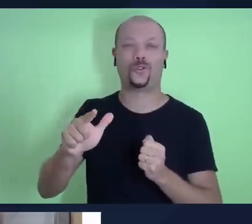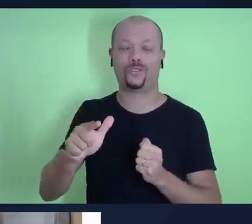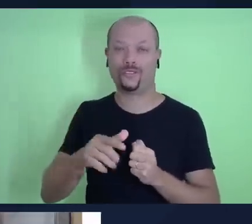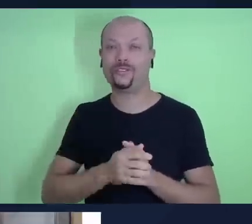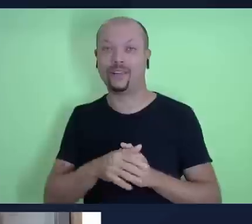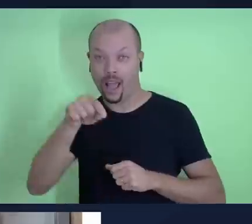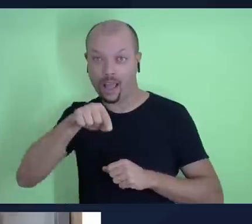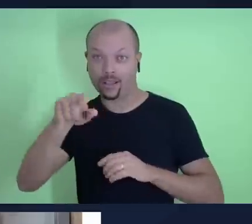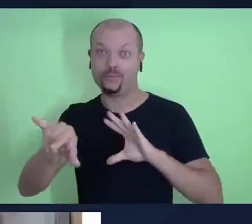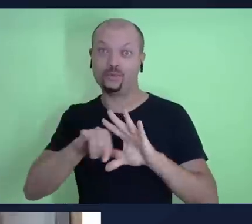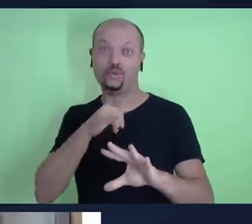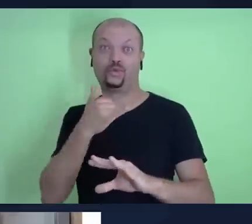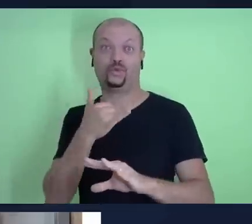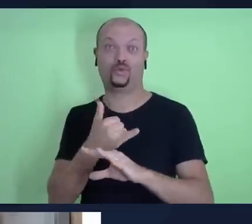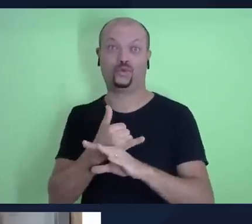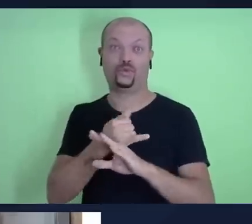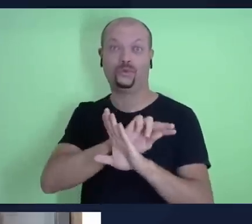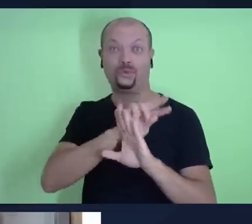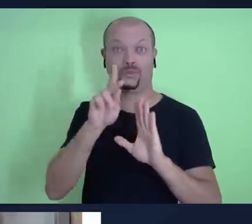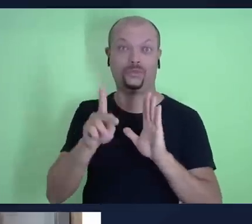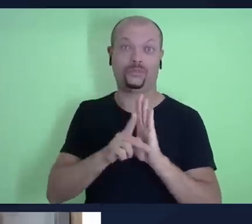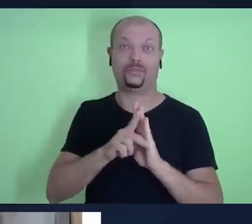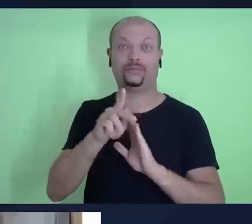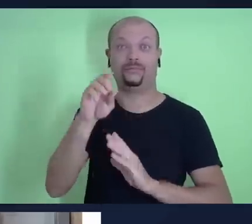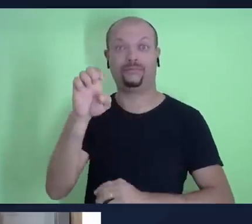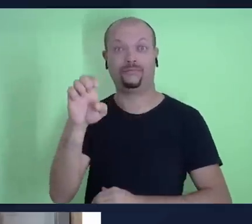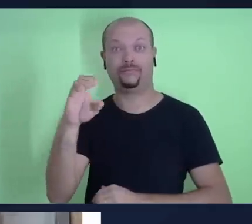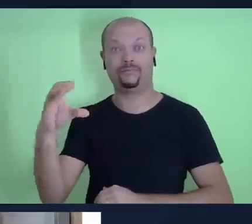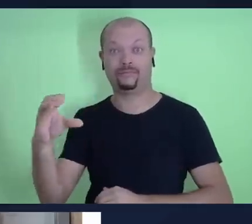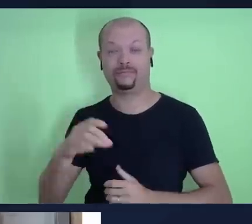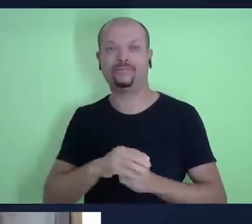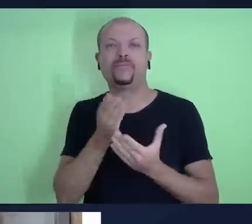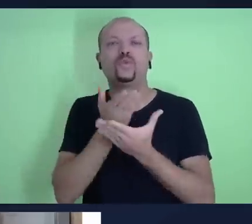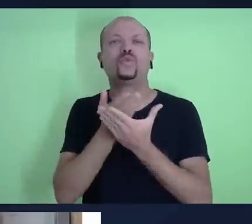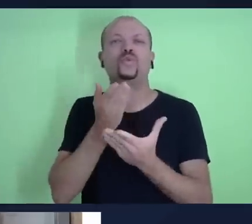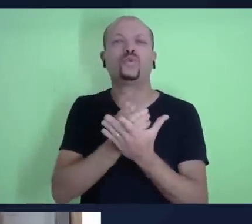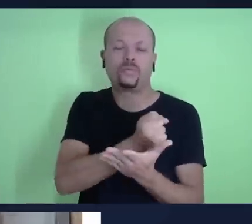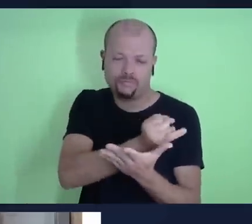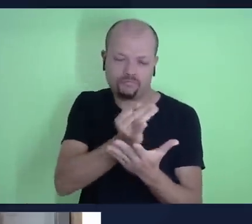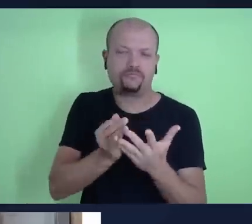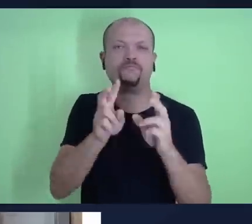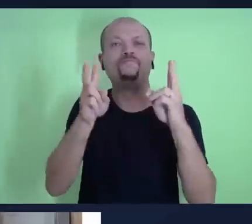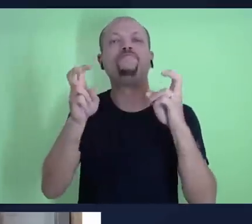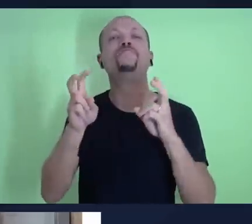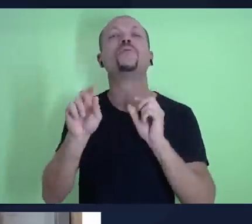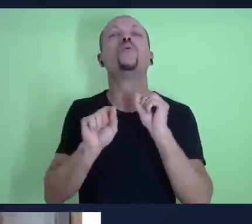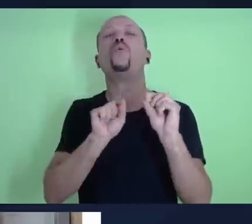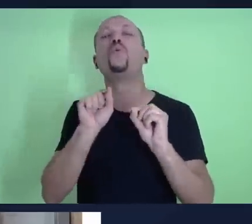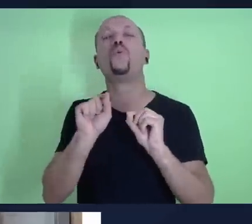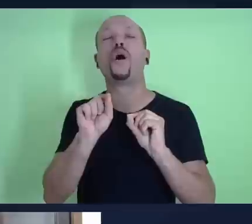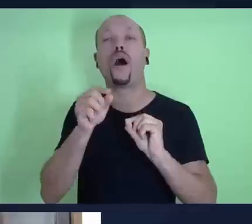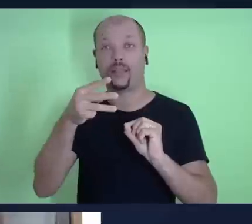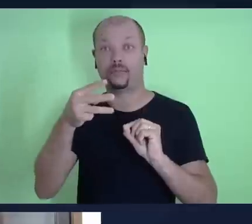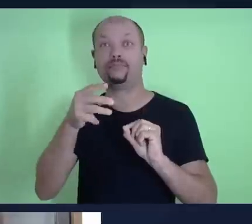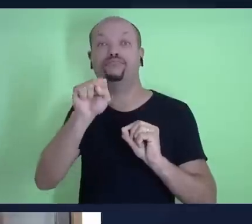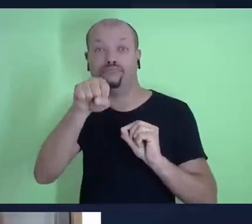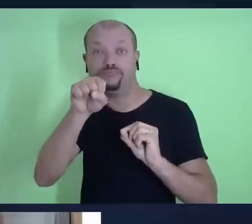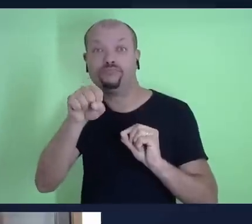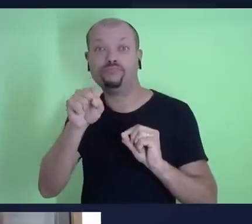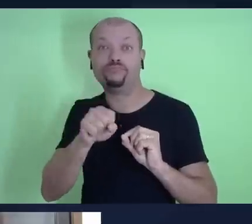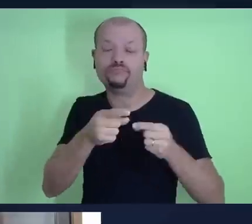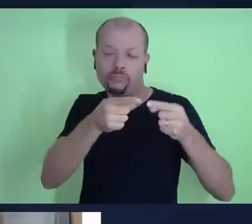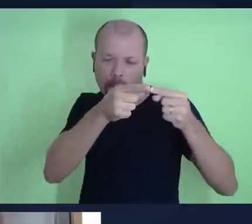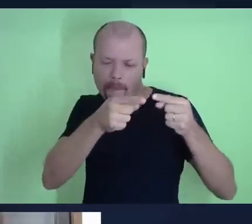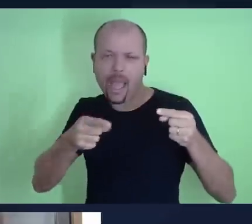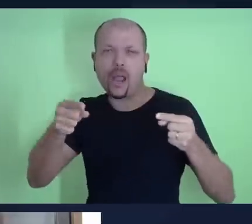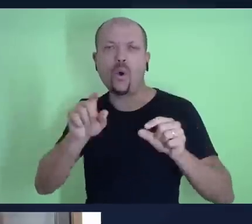da Igreja do Unas Pingeiro Coelho pra estudarmos agora o tema de número três desta nova temporada do